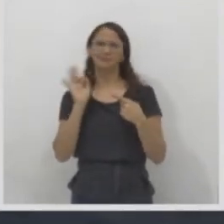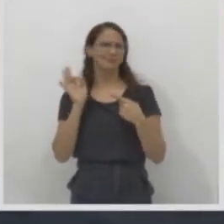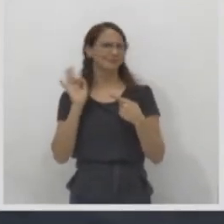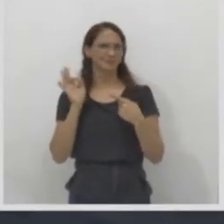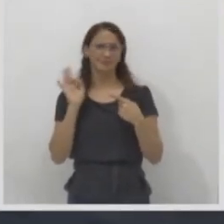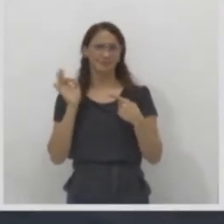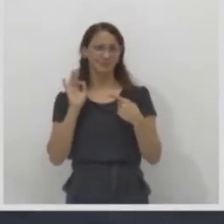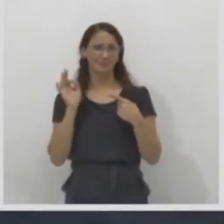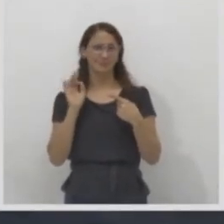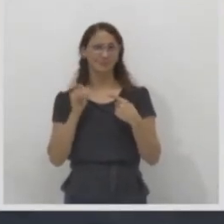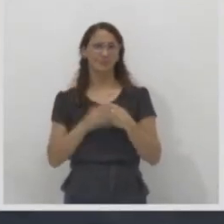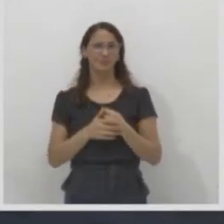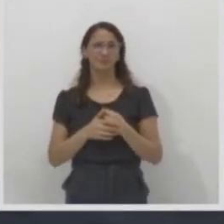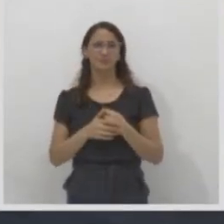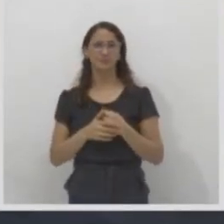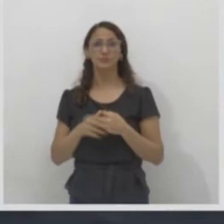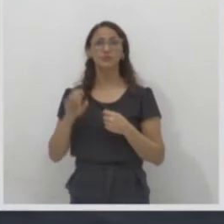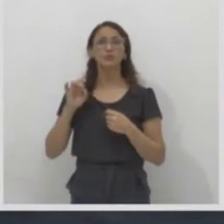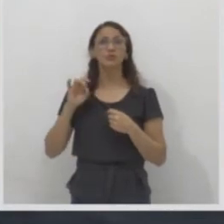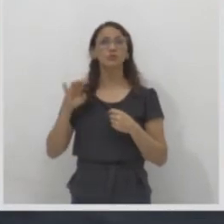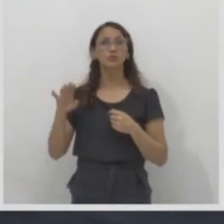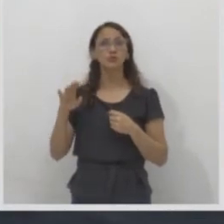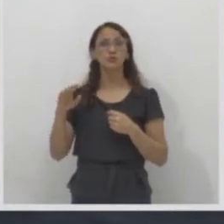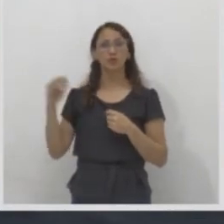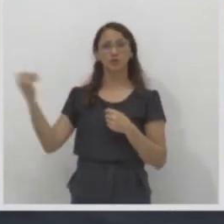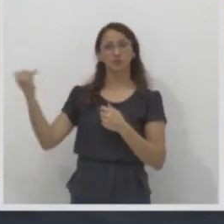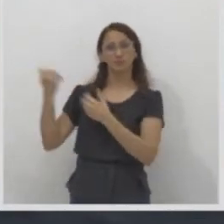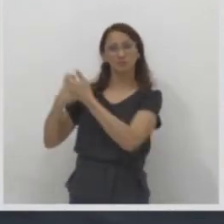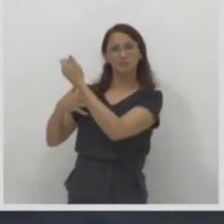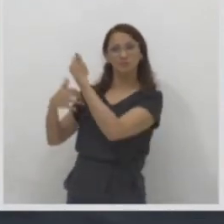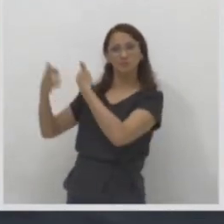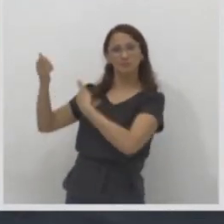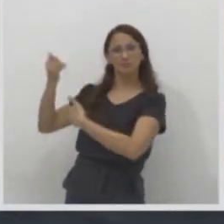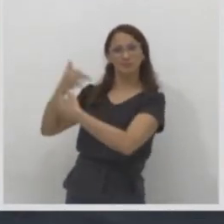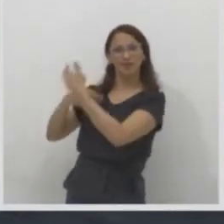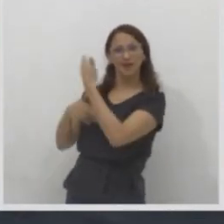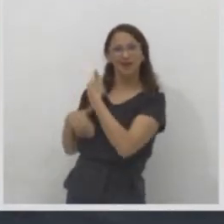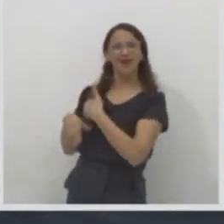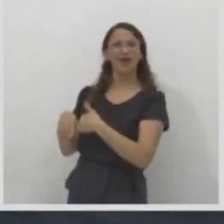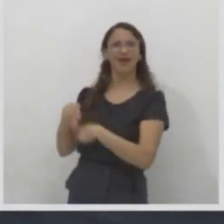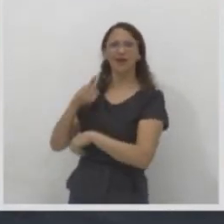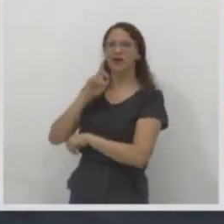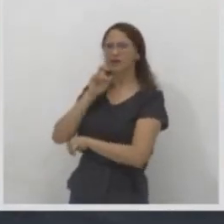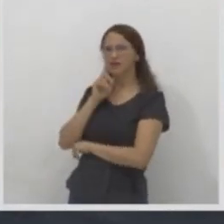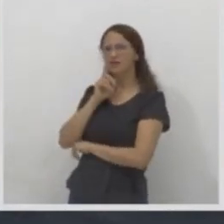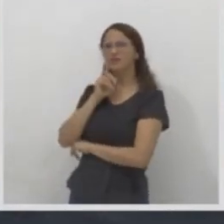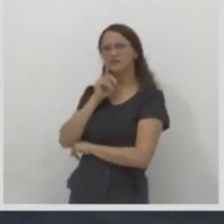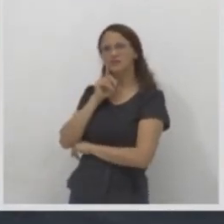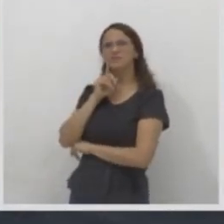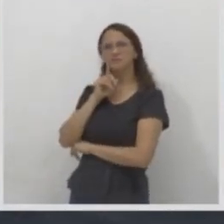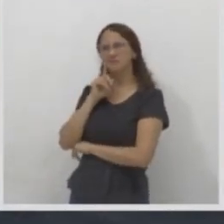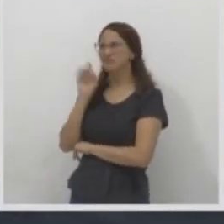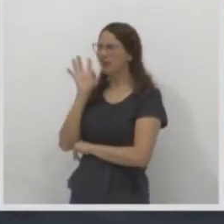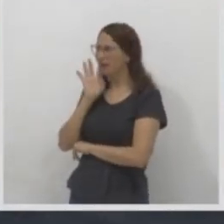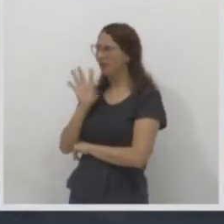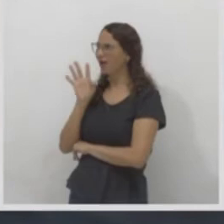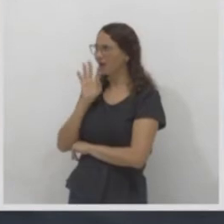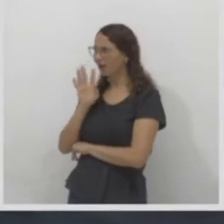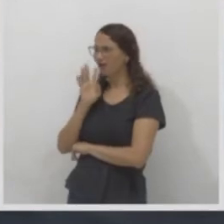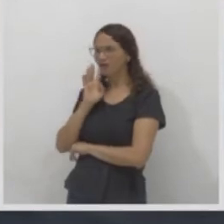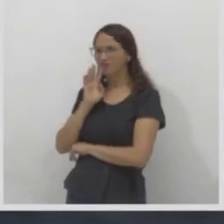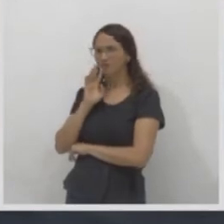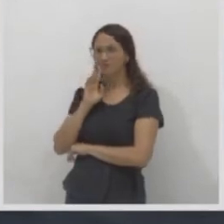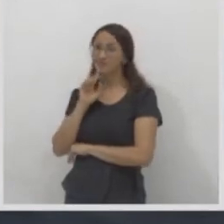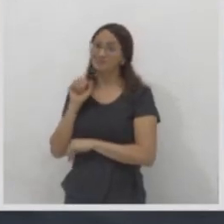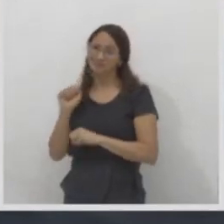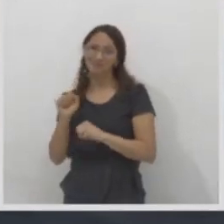a ir pra casa. Ele vai lhe convencer de que vai ser legal ir pra casa do João. E aí você vai ter que pedir